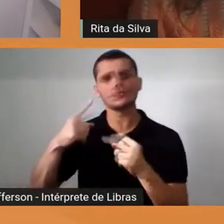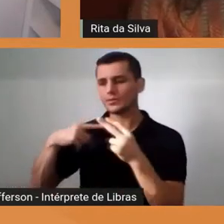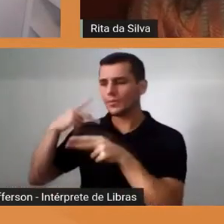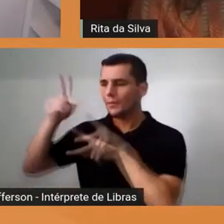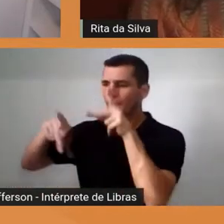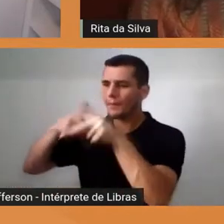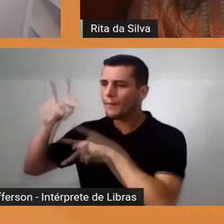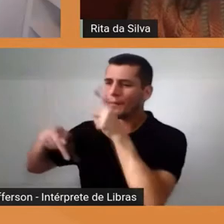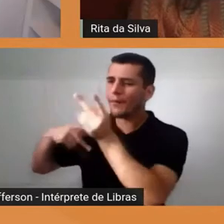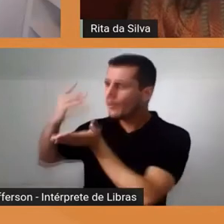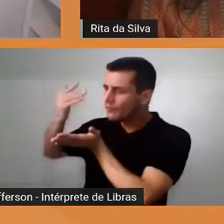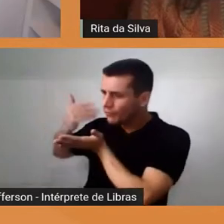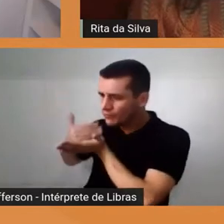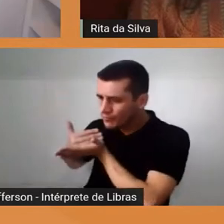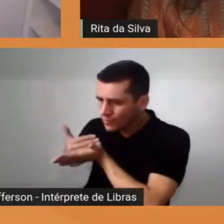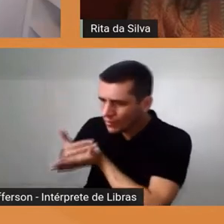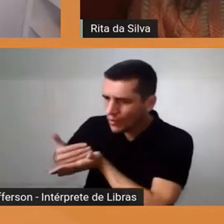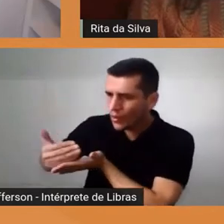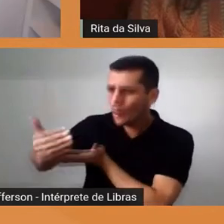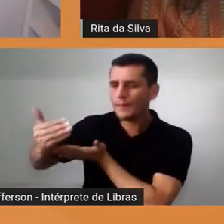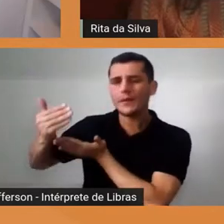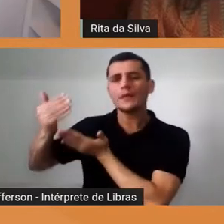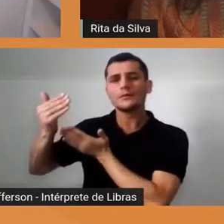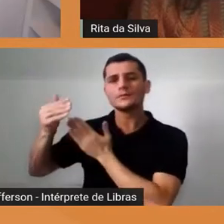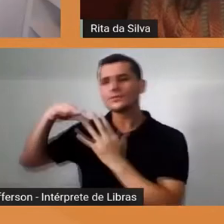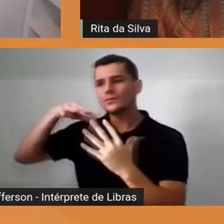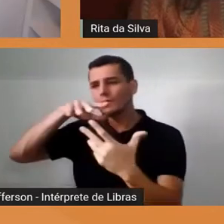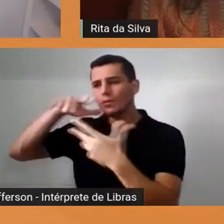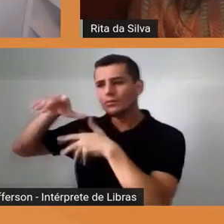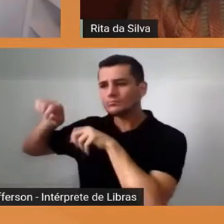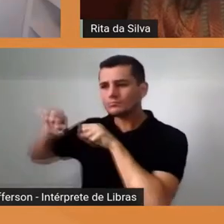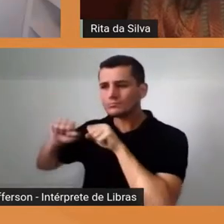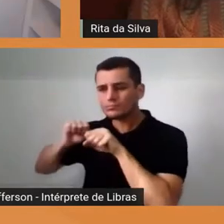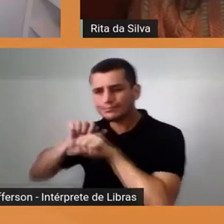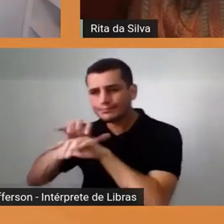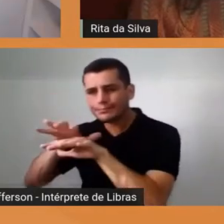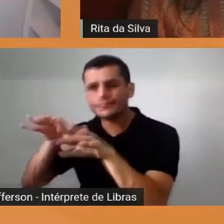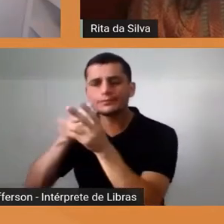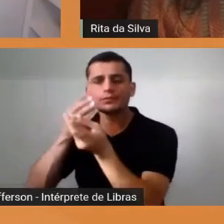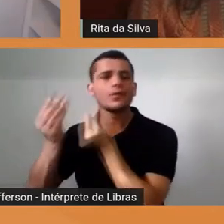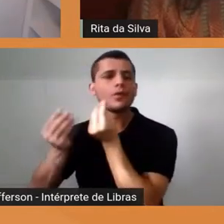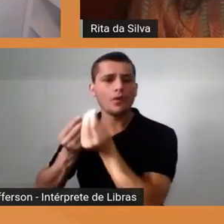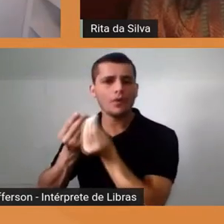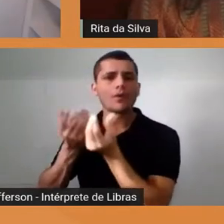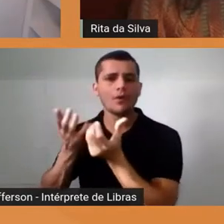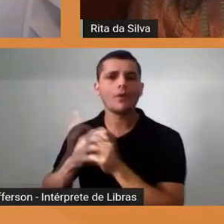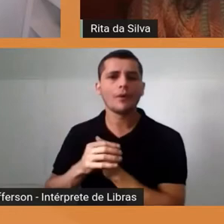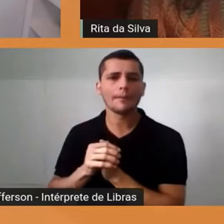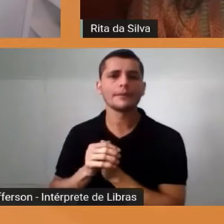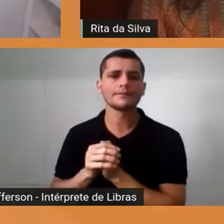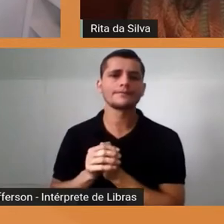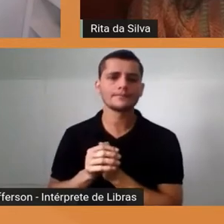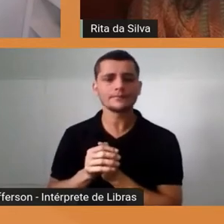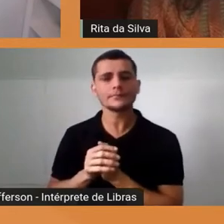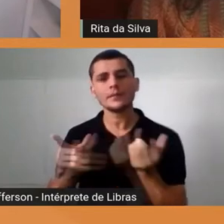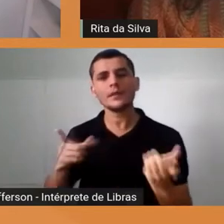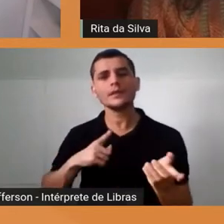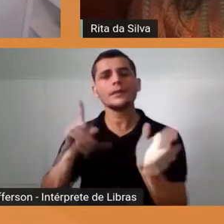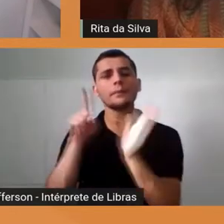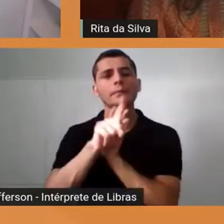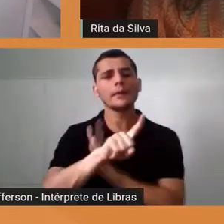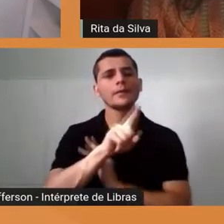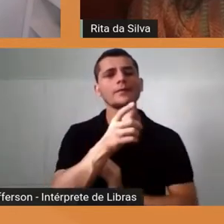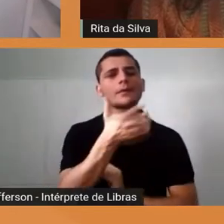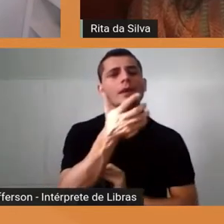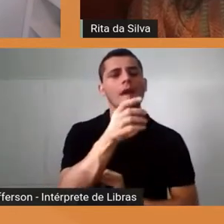a gente a se conectar novamente com a natureza. Tem uma pergunta que eu queria fazer para a Joseléia, que foi feita, depois o